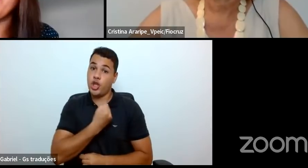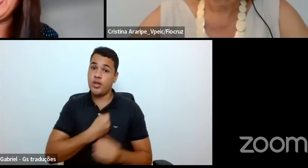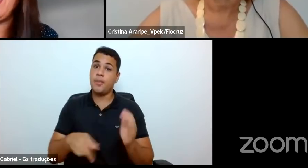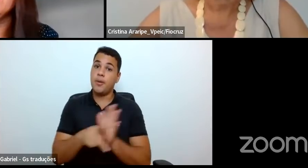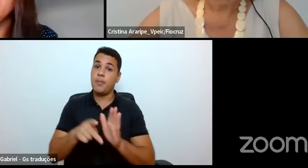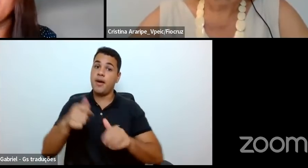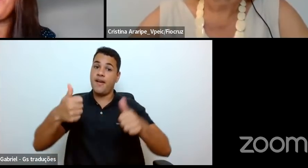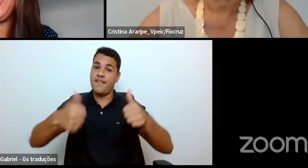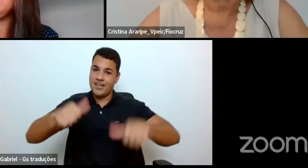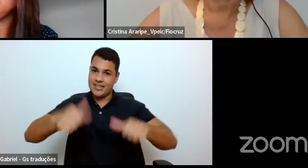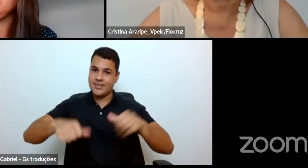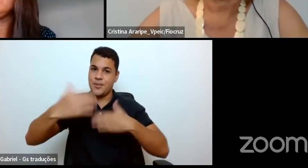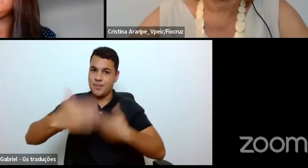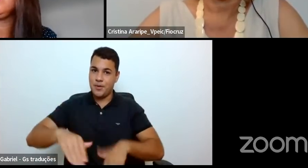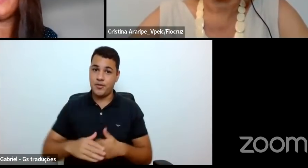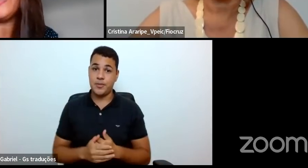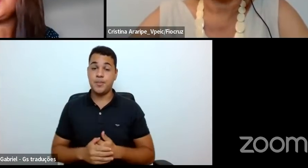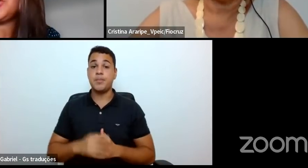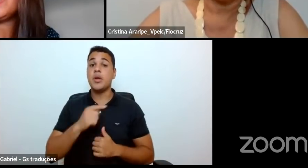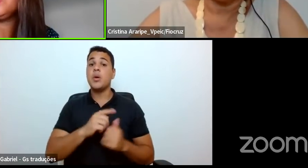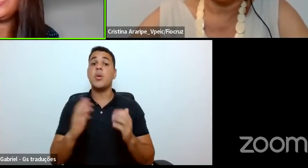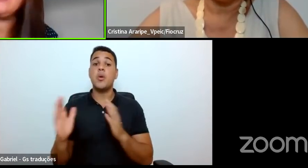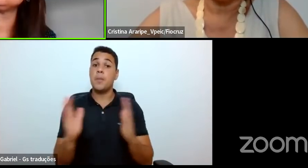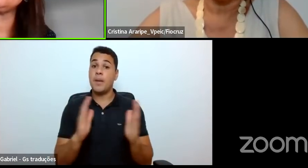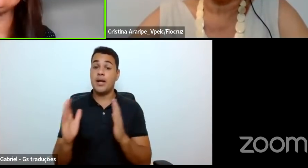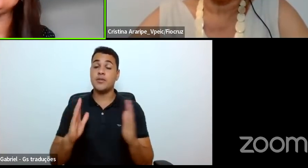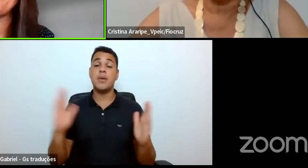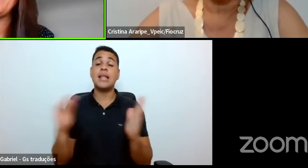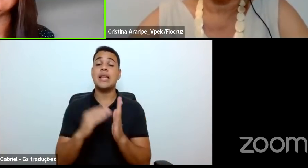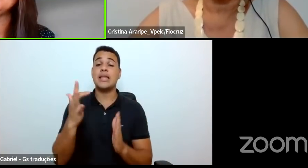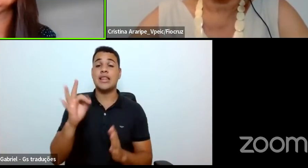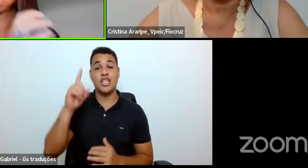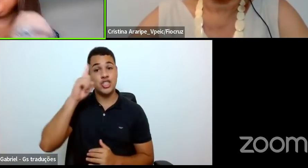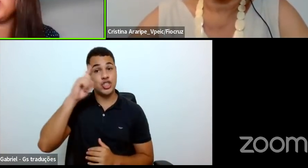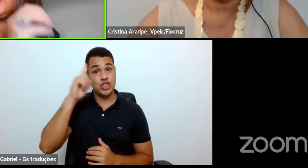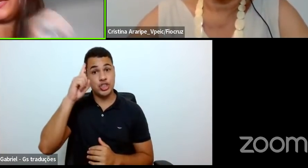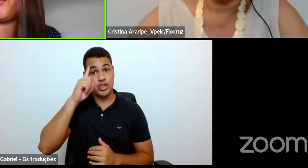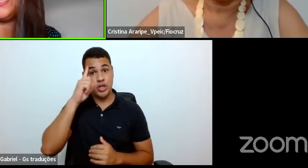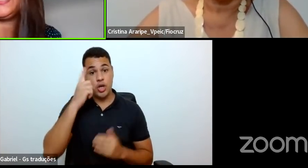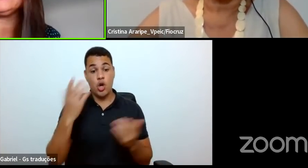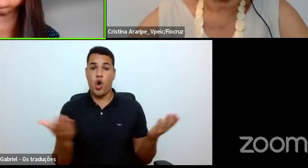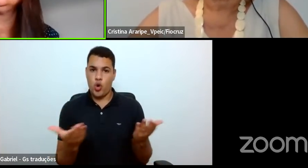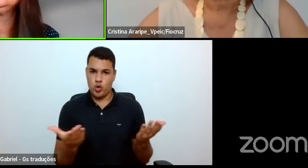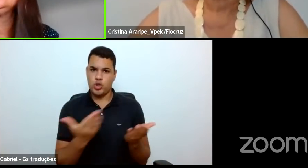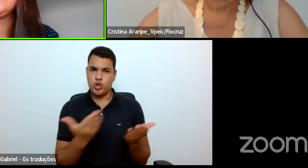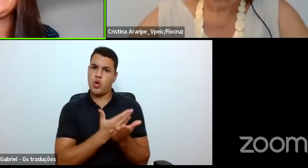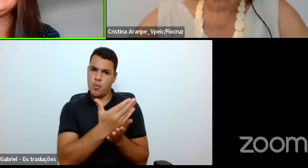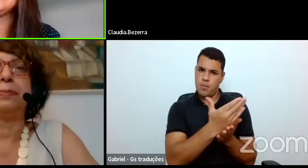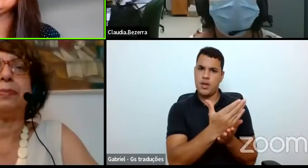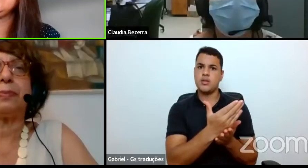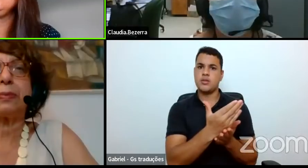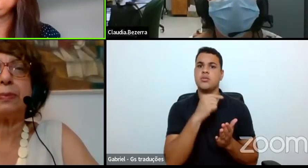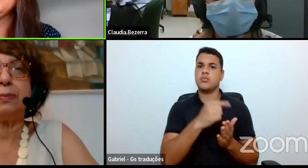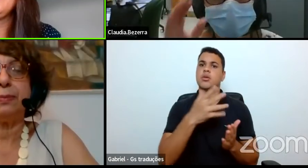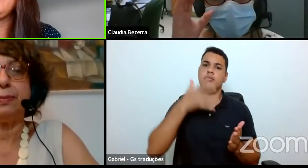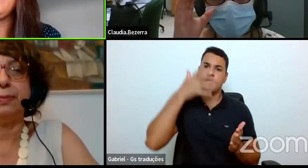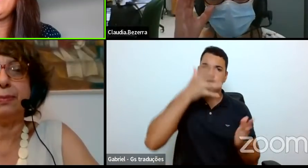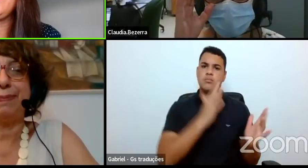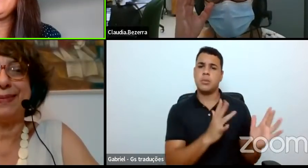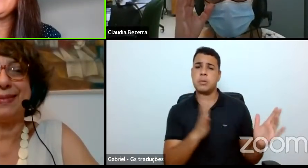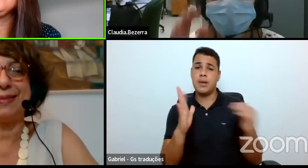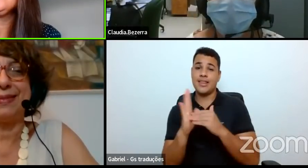acompanhar. o prazo são 10 dias, tá, são 10 dias a partir de hoje, que foi a data da realização.